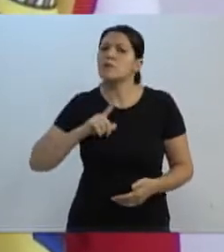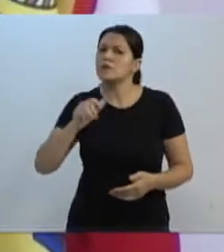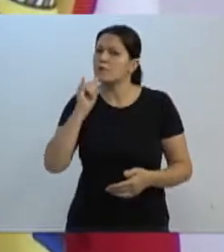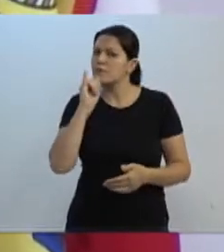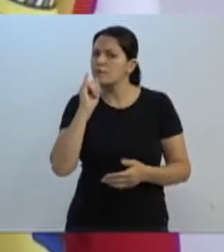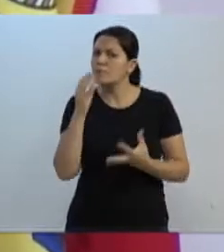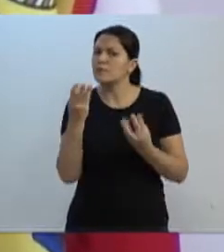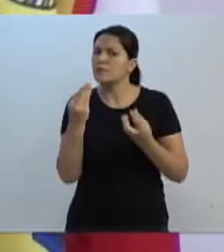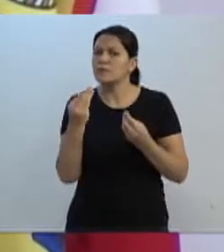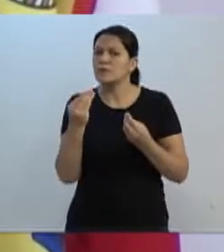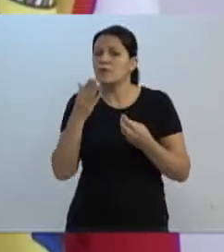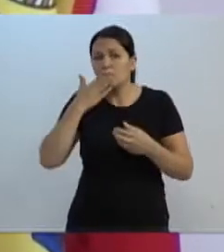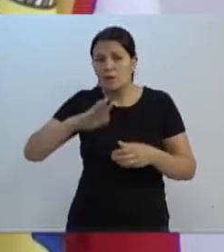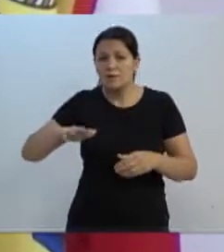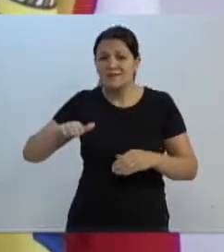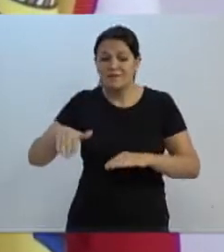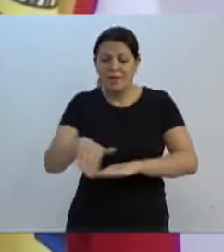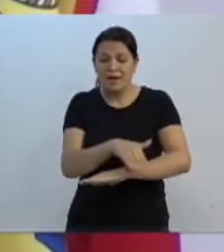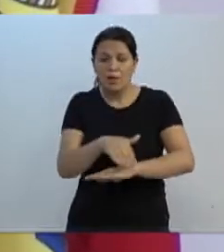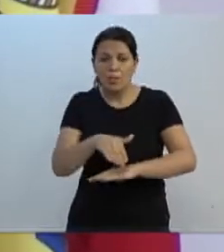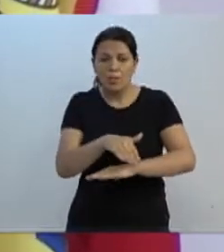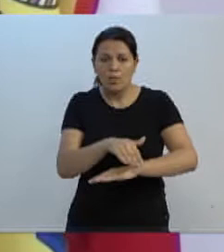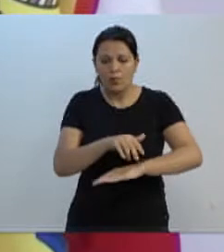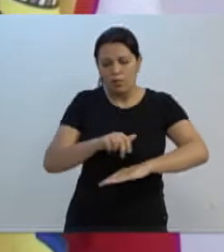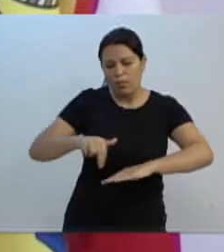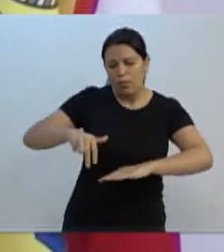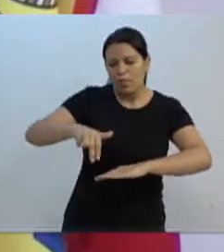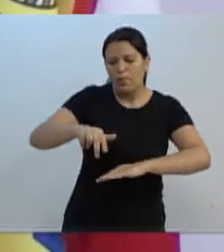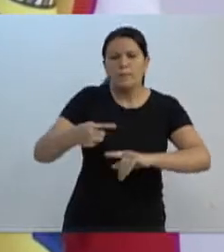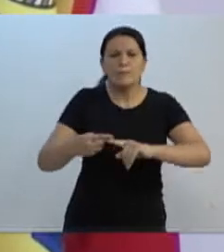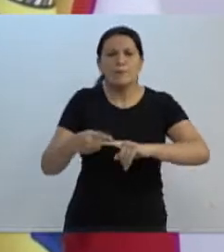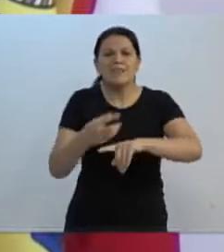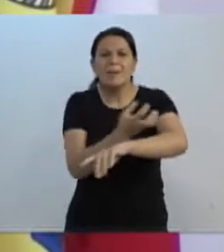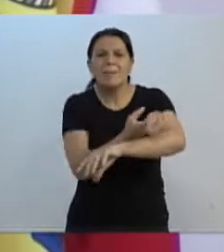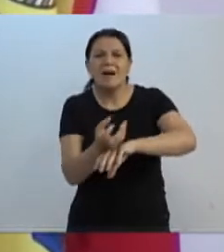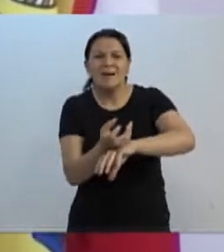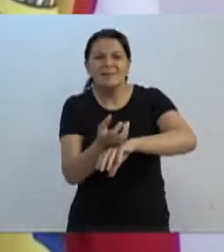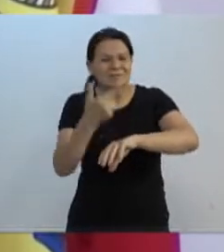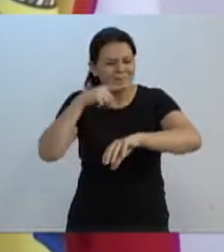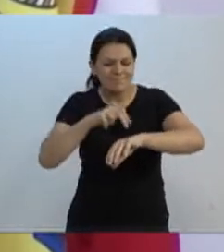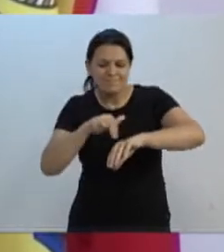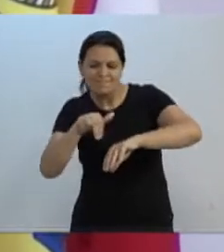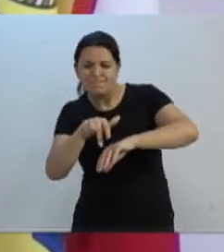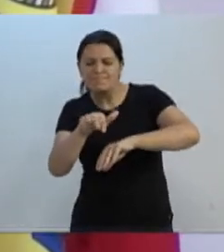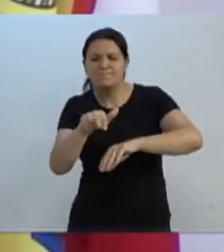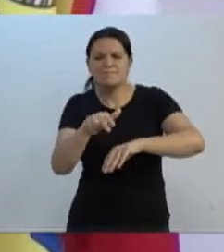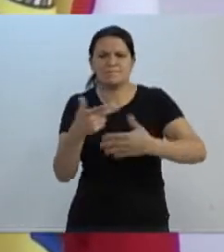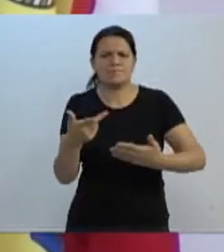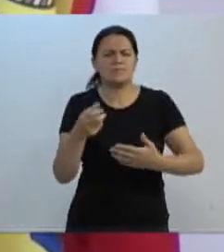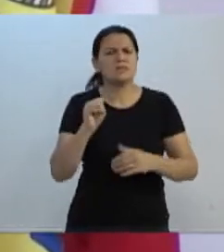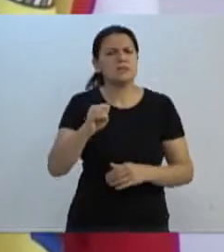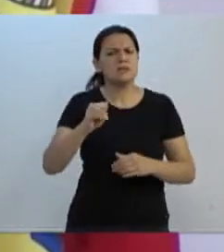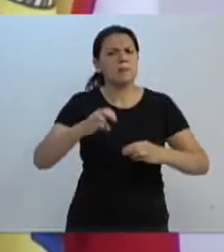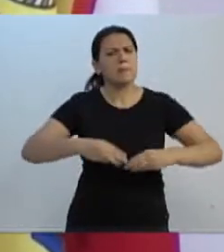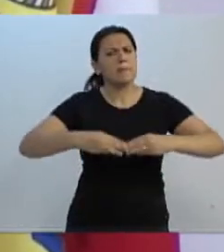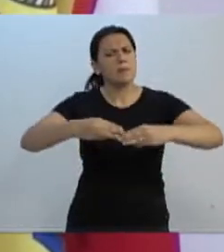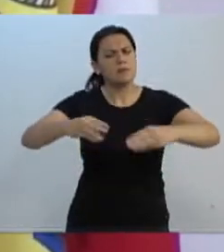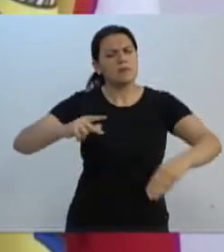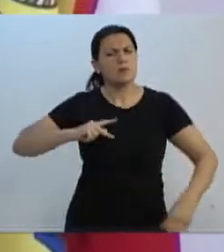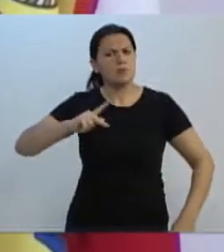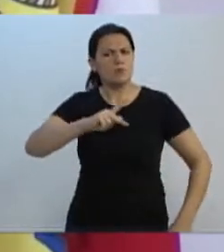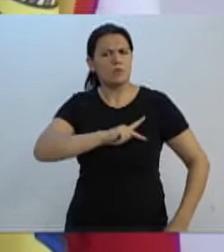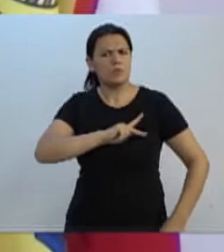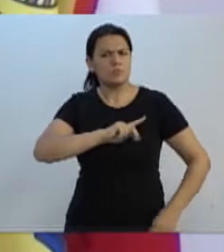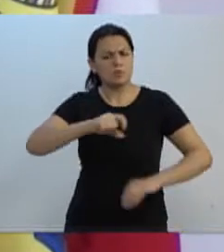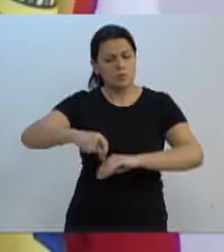que as crianças estão andando na rua, porque o mato está tomando conta da calçada. Se o Ministério Público determinou que a calçada,